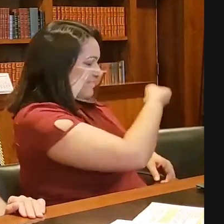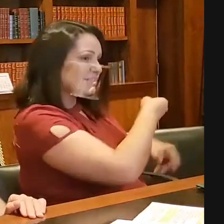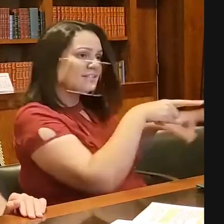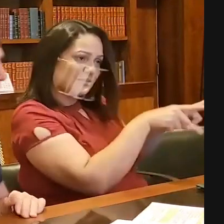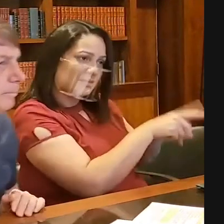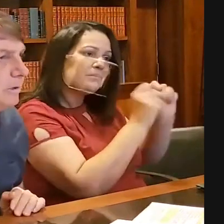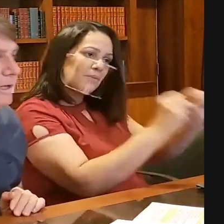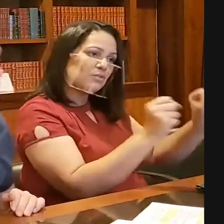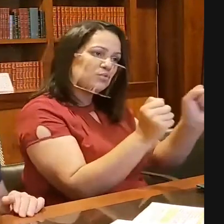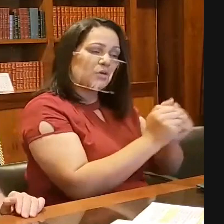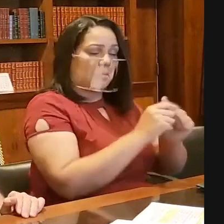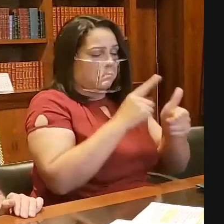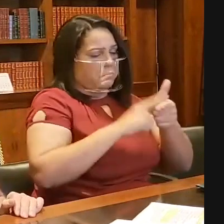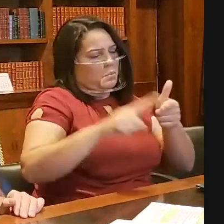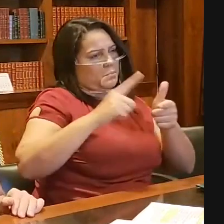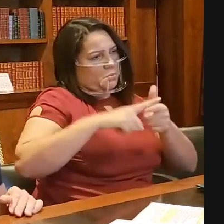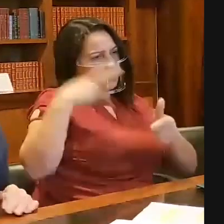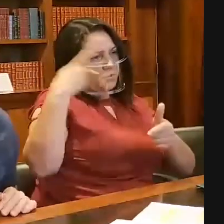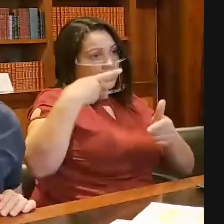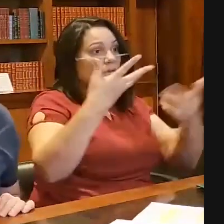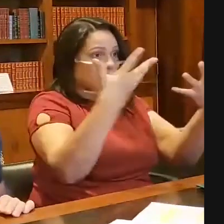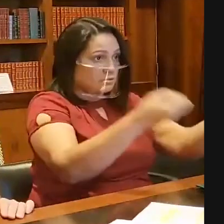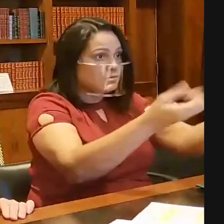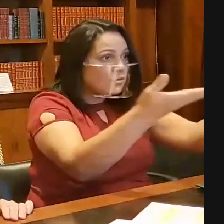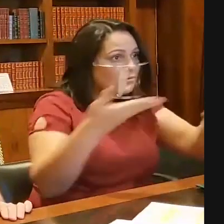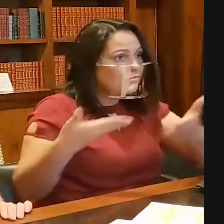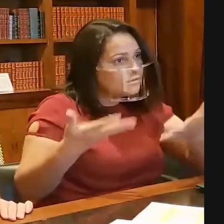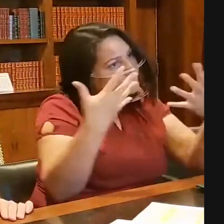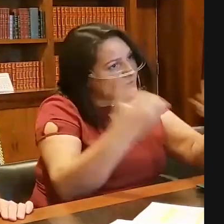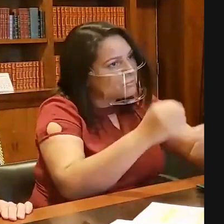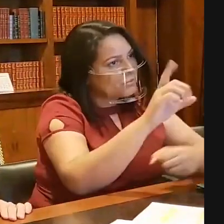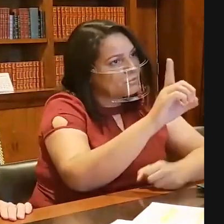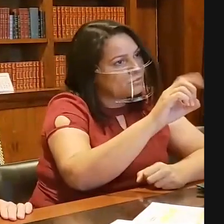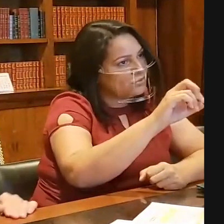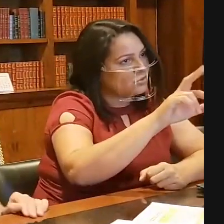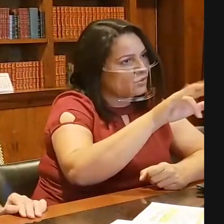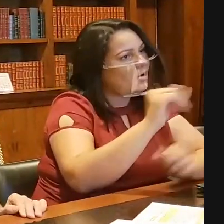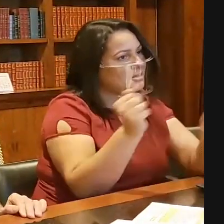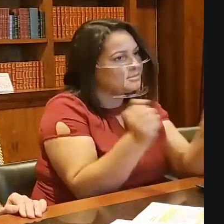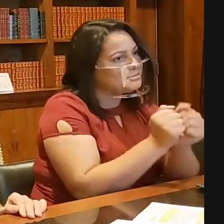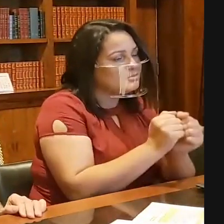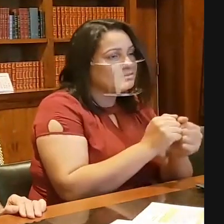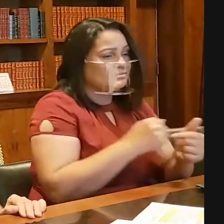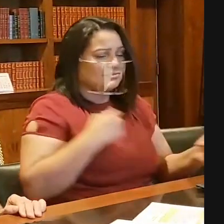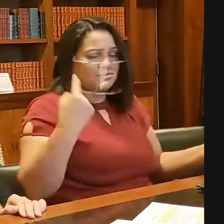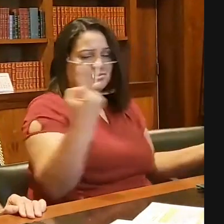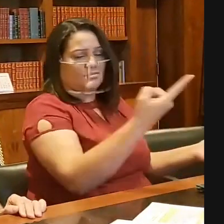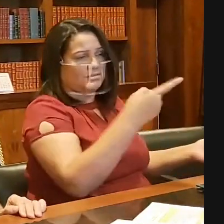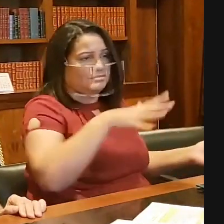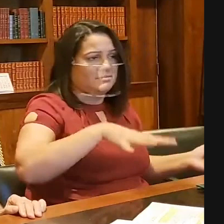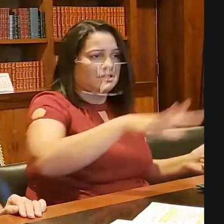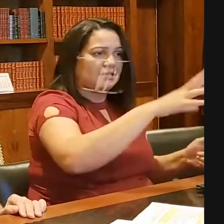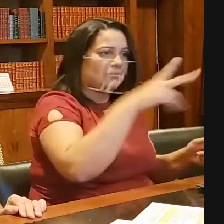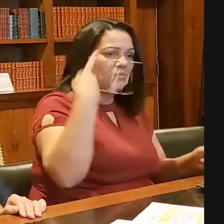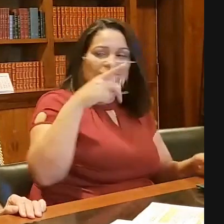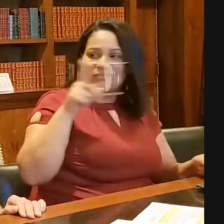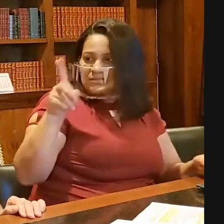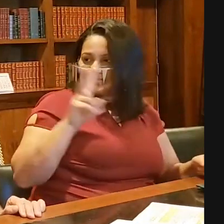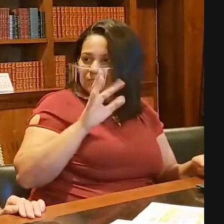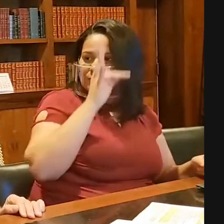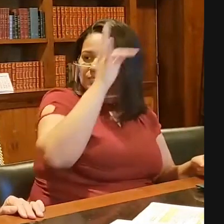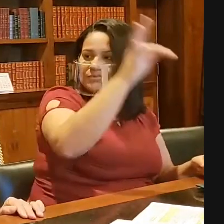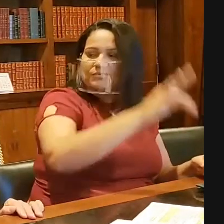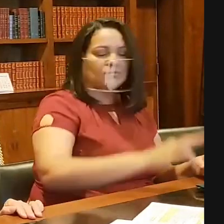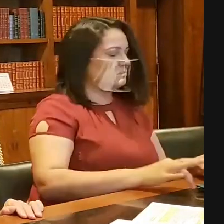problema político comigo não, está convidado aí. Afinal de contas, nós políticos, não sei se você vai ser um dia,